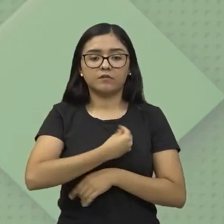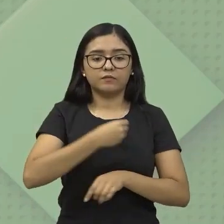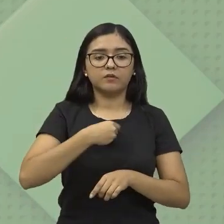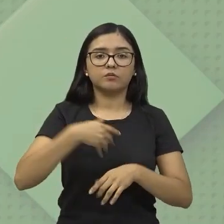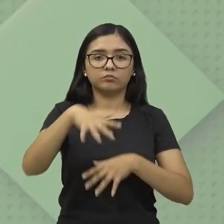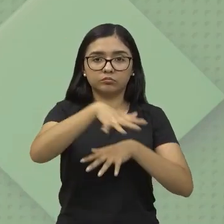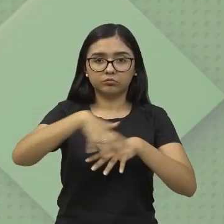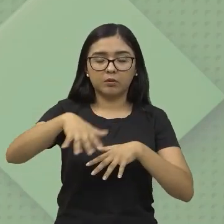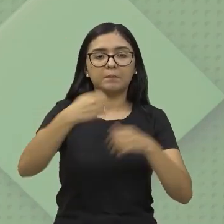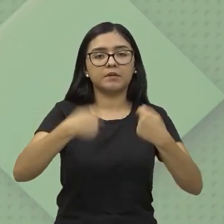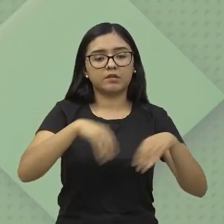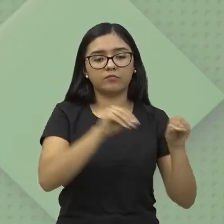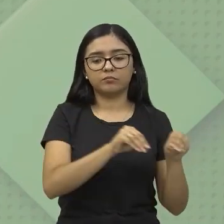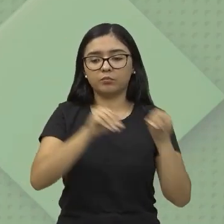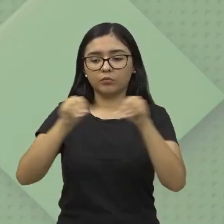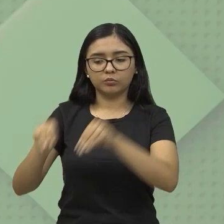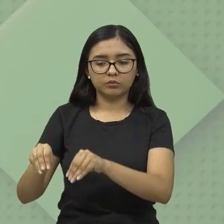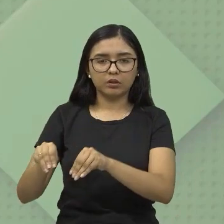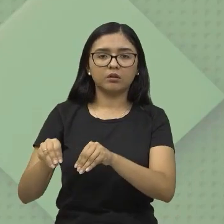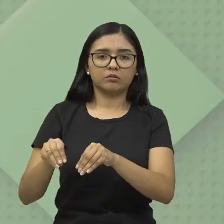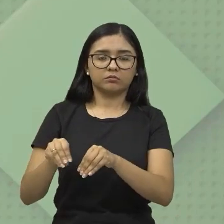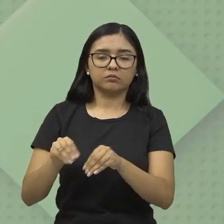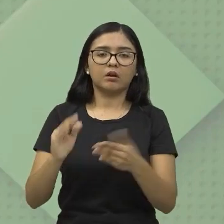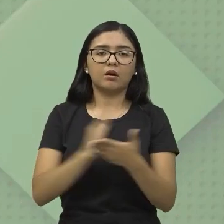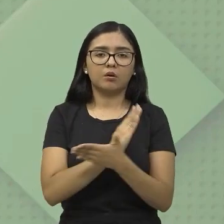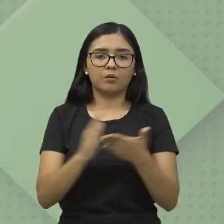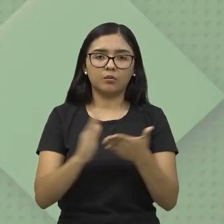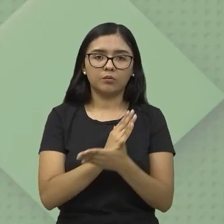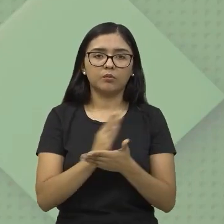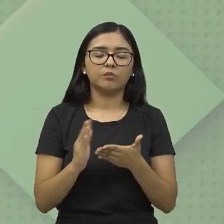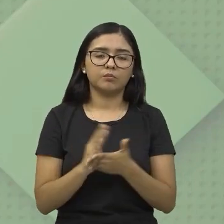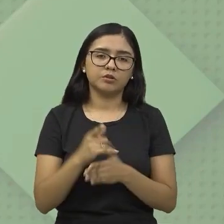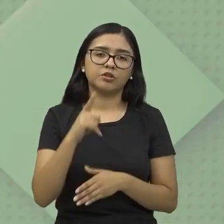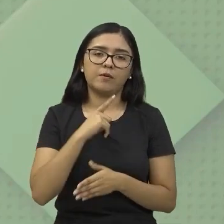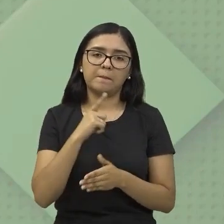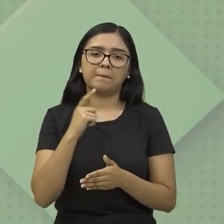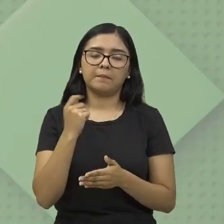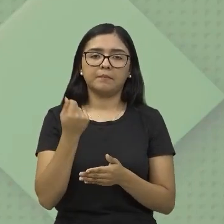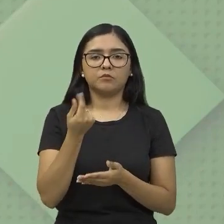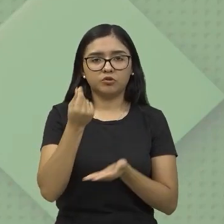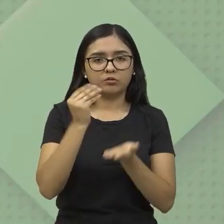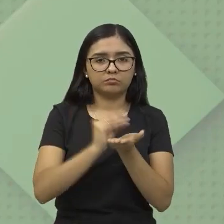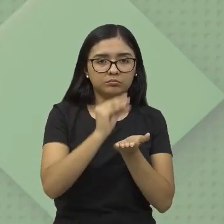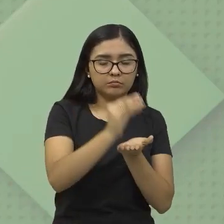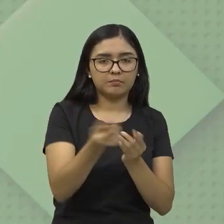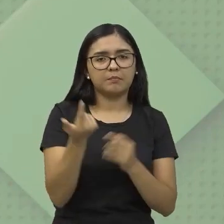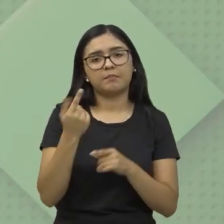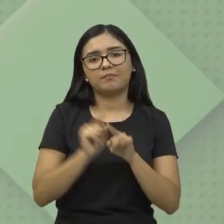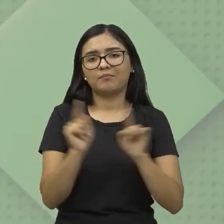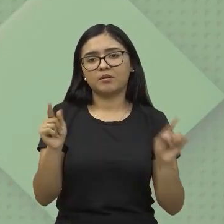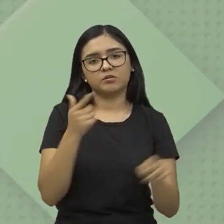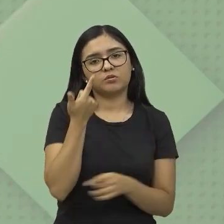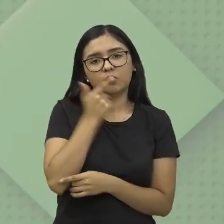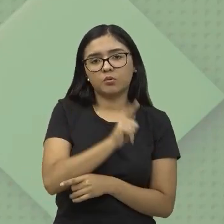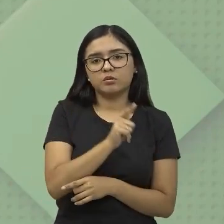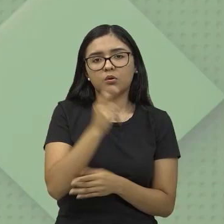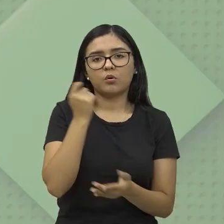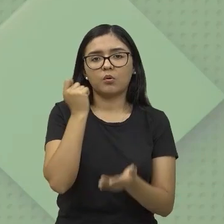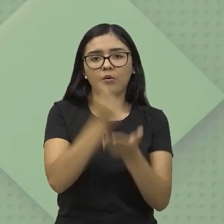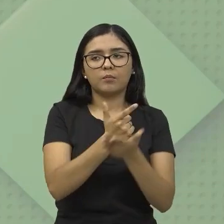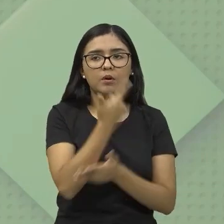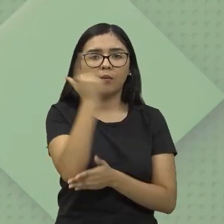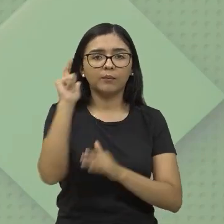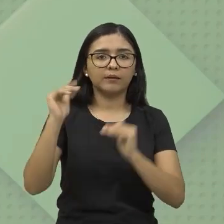tiveram que ser deslocadas, né, muitas delas foram indenizadas, mas não conseguiram comprar outras residências, né, para